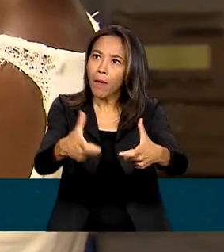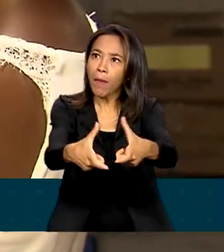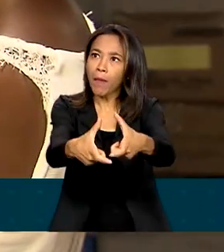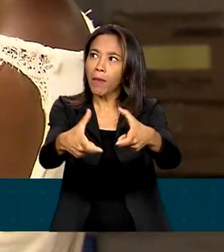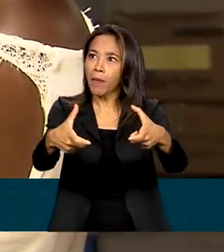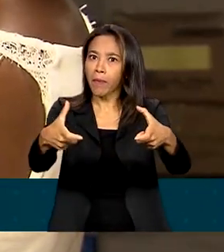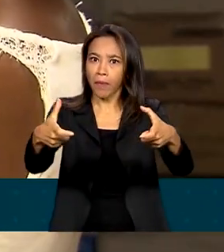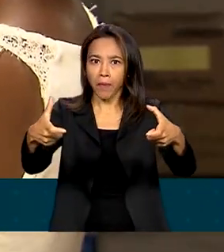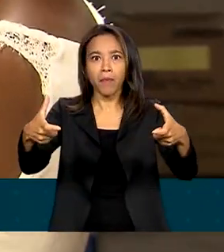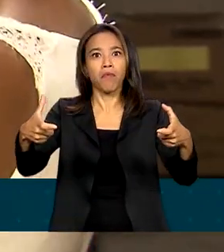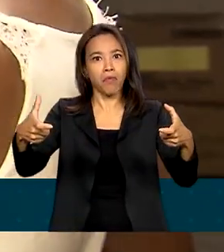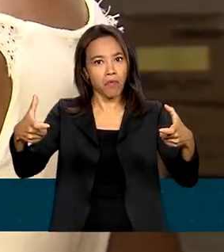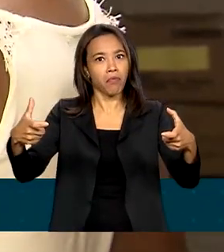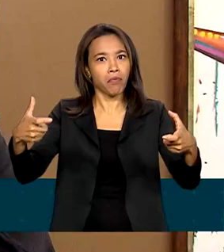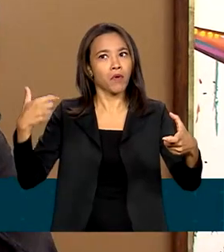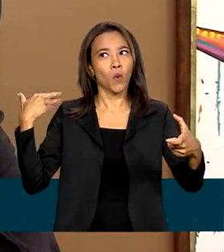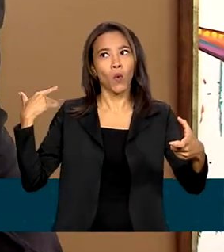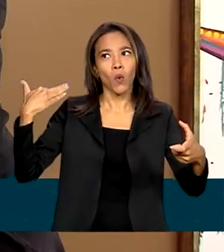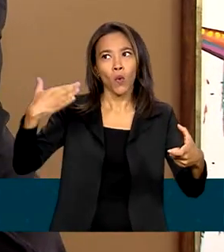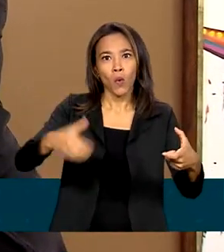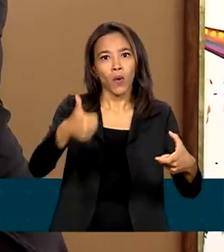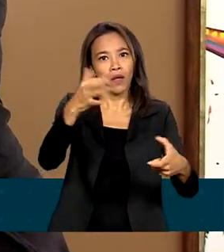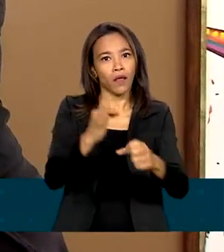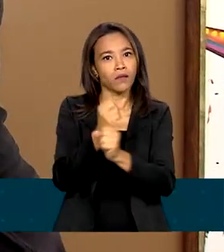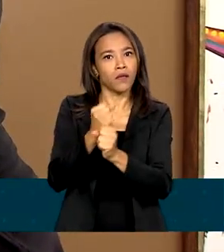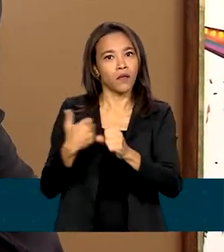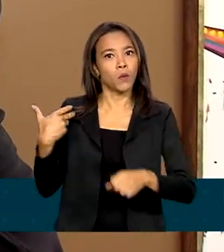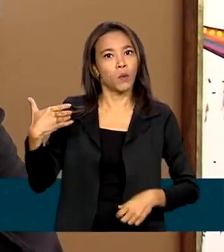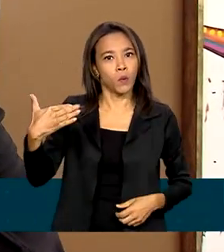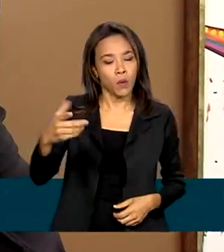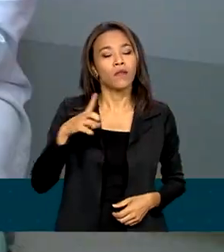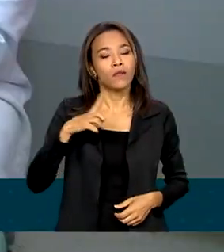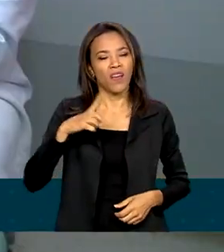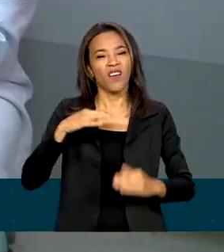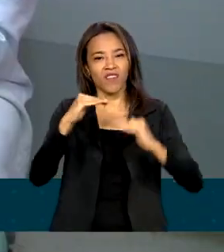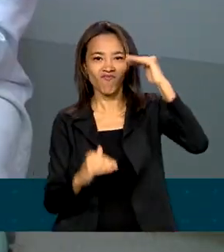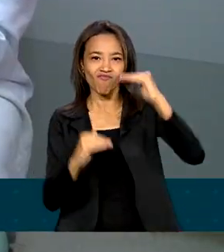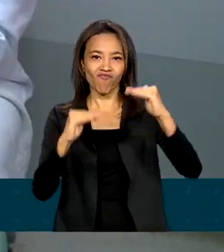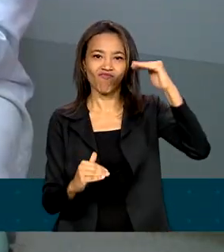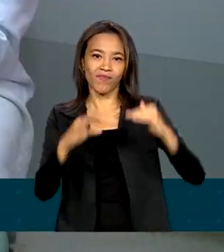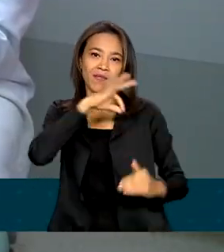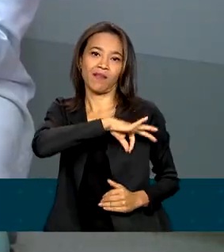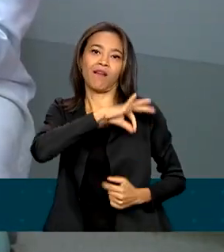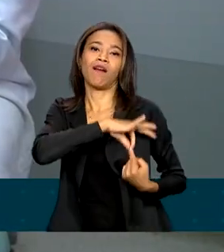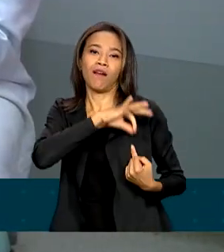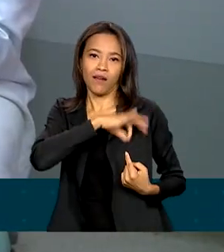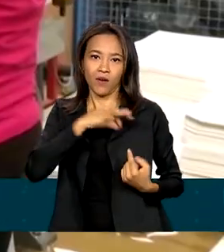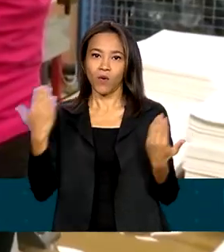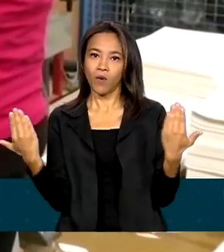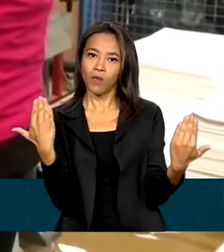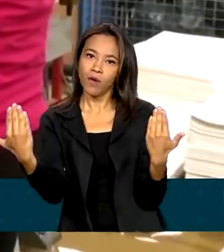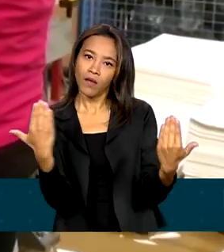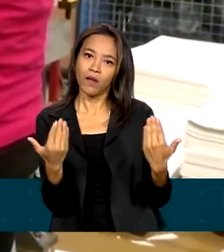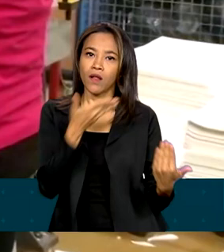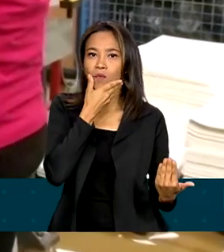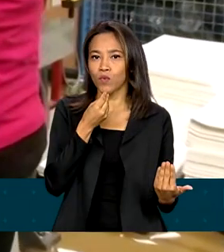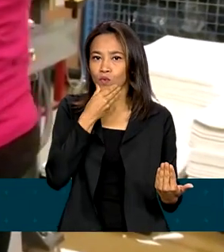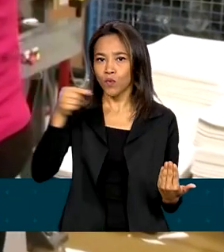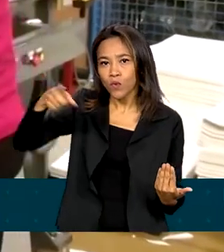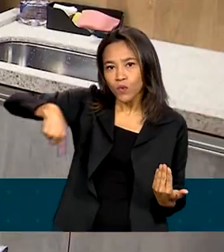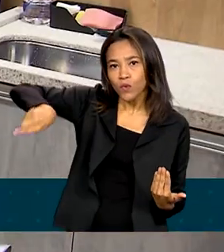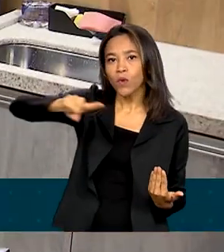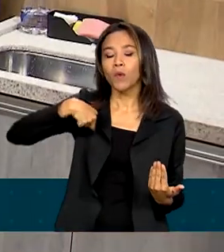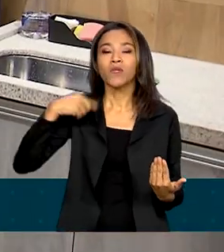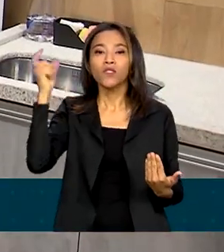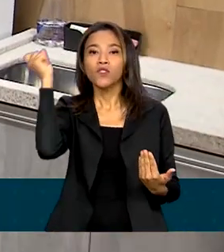continuadamente na última década, ainda há diferenças salariais em relação aos homens e dificuldade de